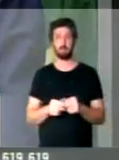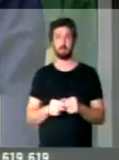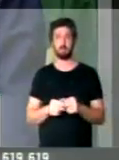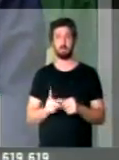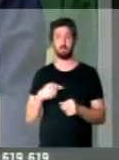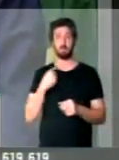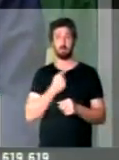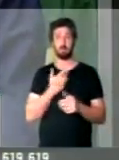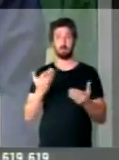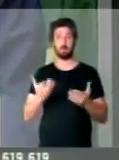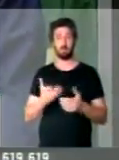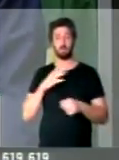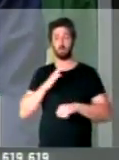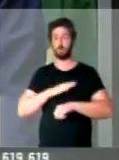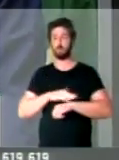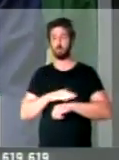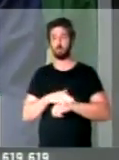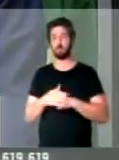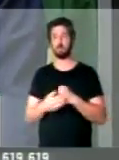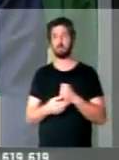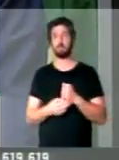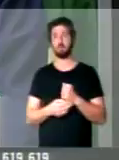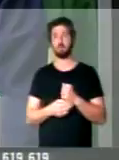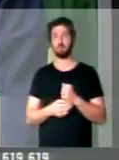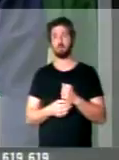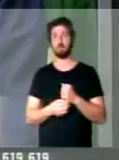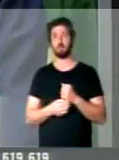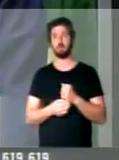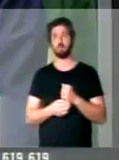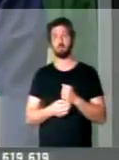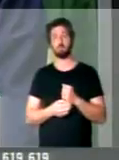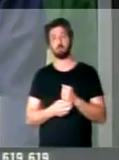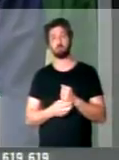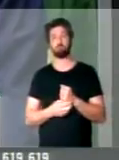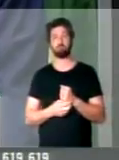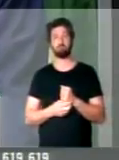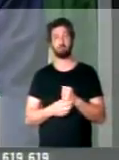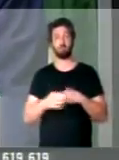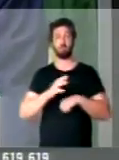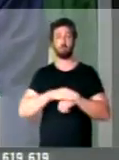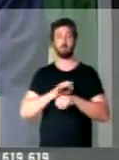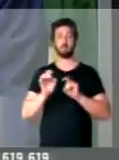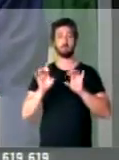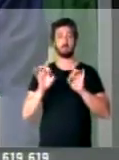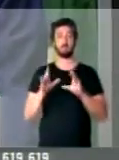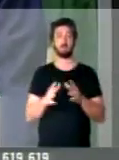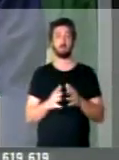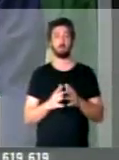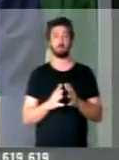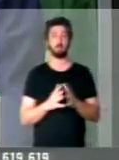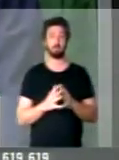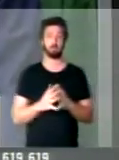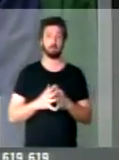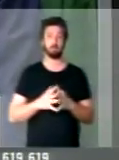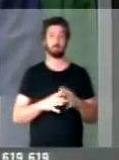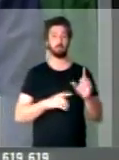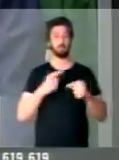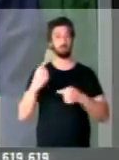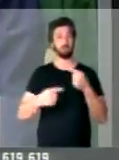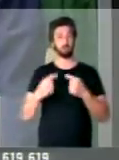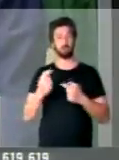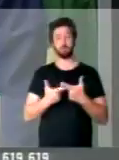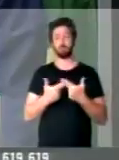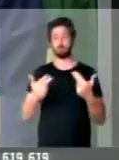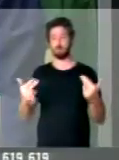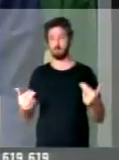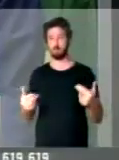Nós estamos vivendo um momento especial. Nós estamos discutindo uma